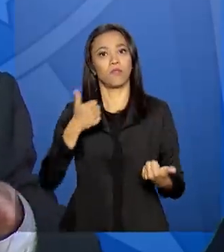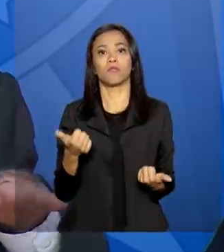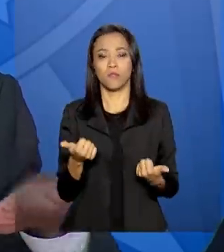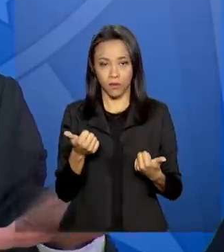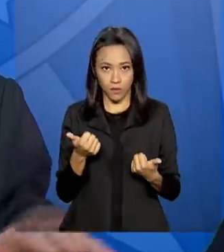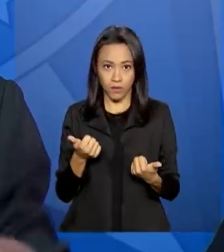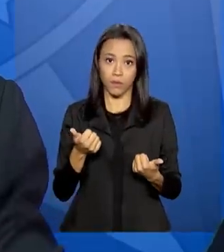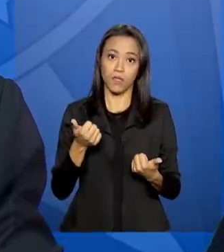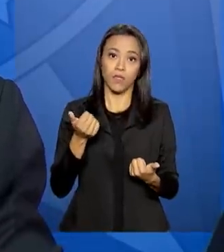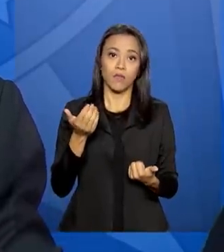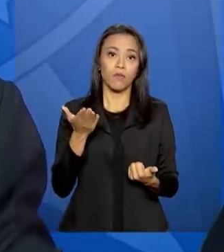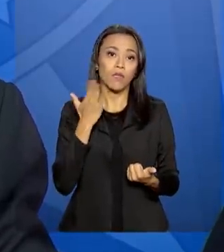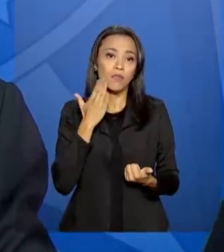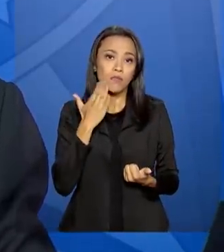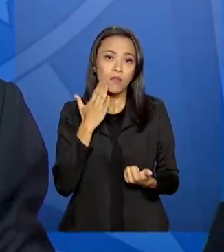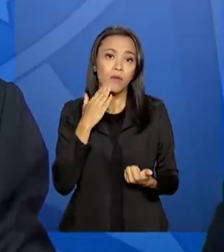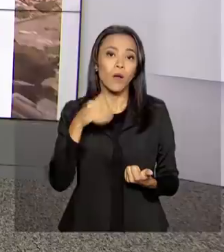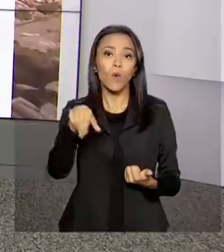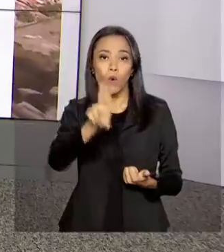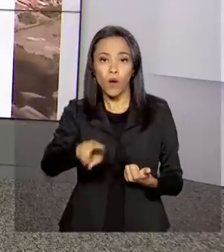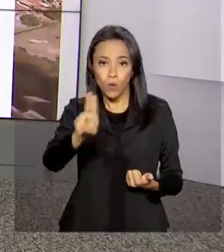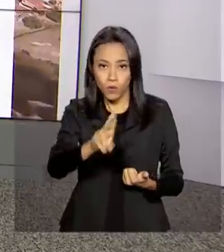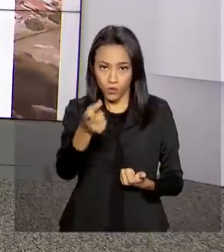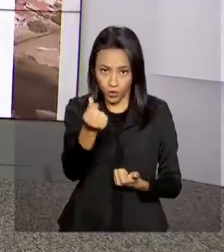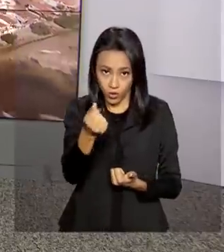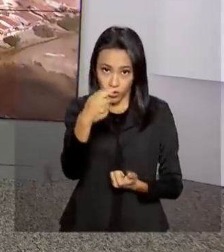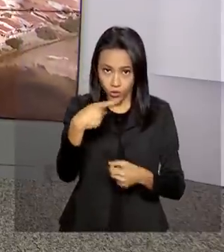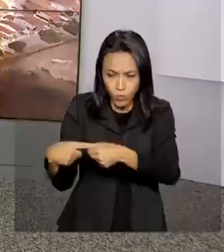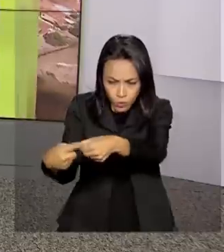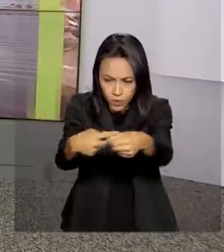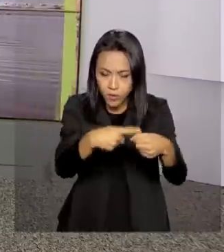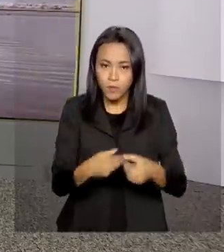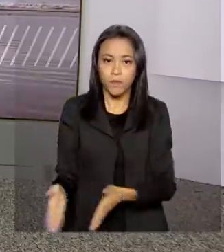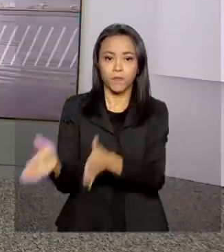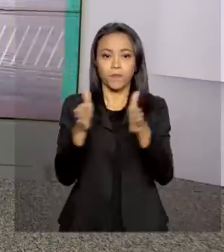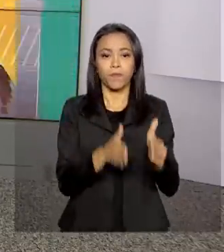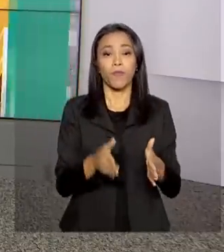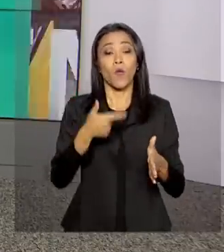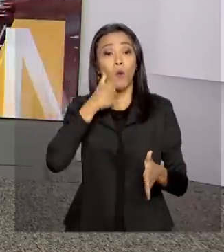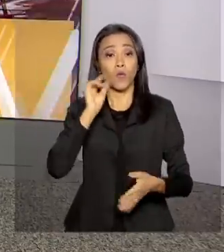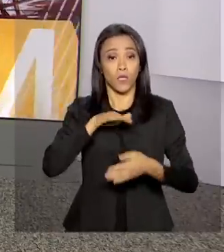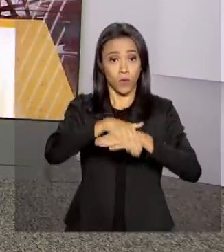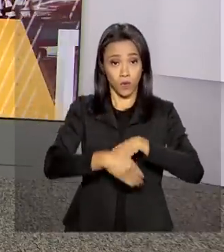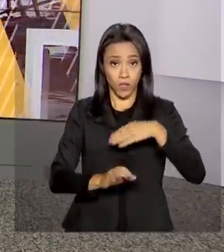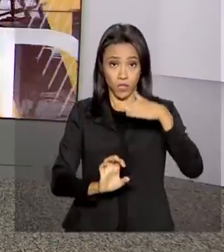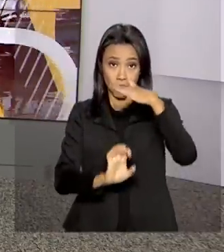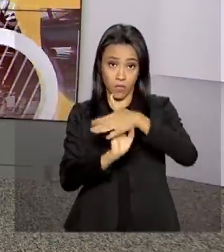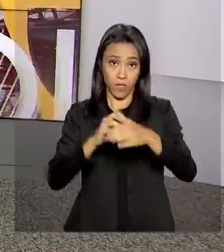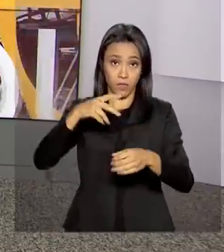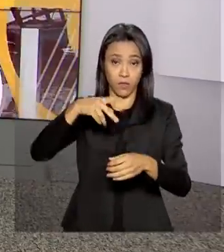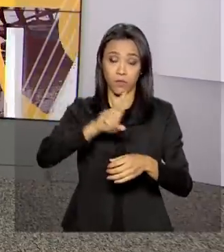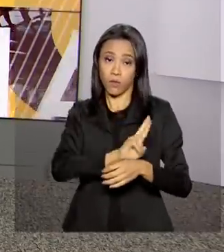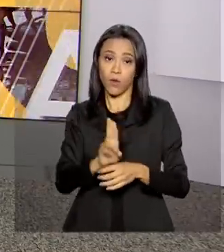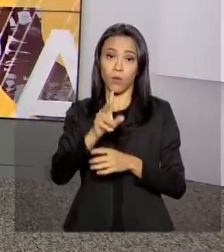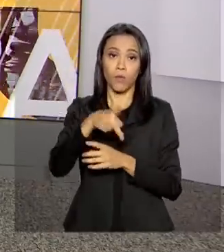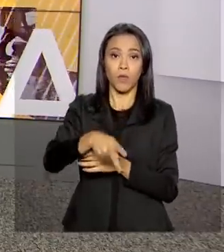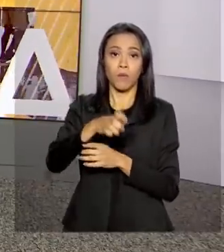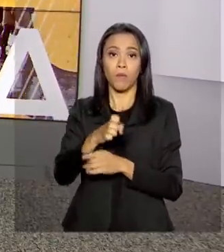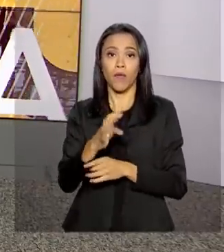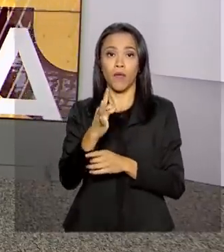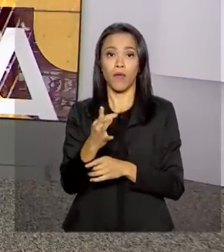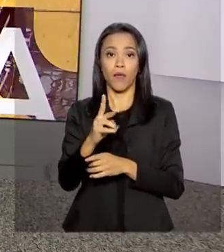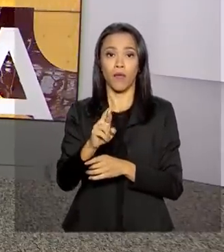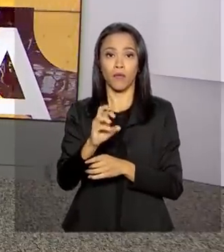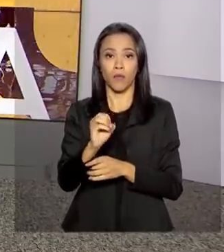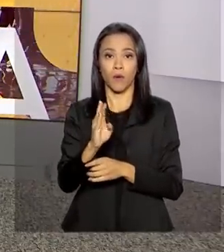recursos no município. A Petrobras anunciou ontem à noite a abertura de um programa de demissão voluntária.